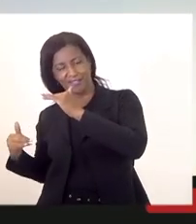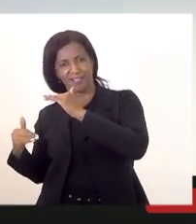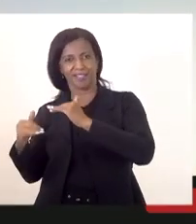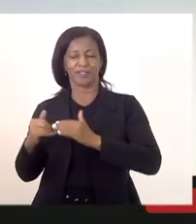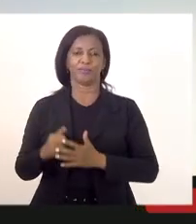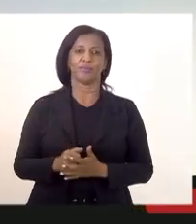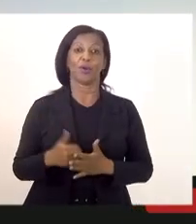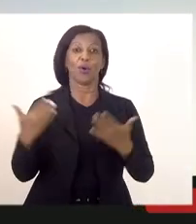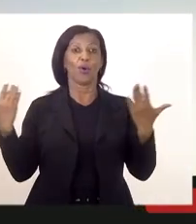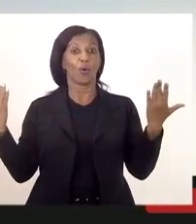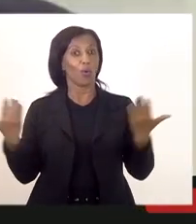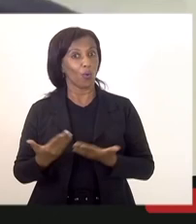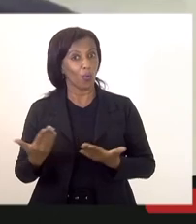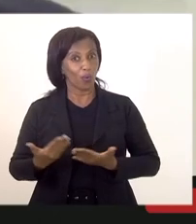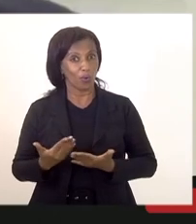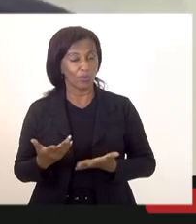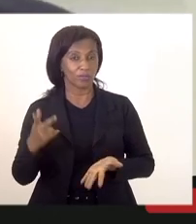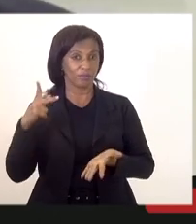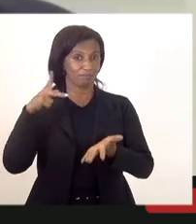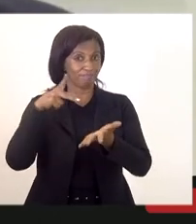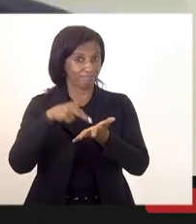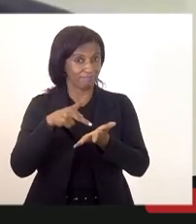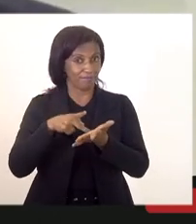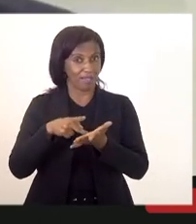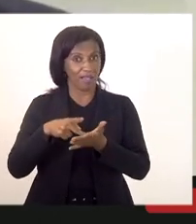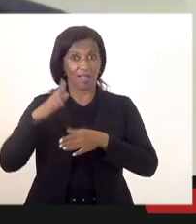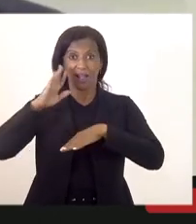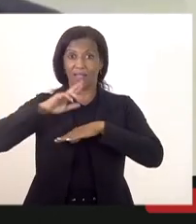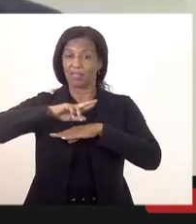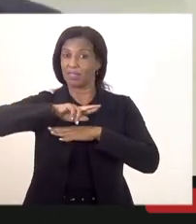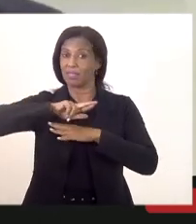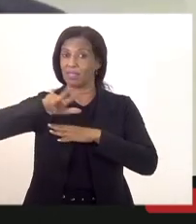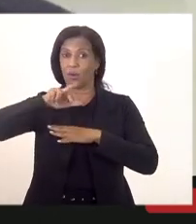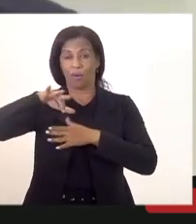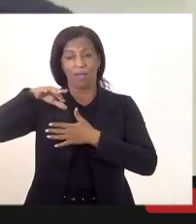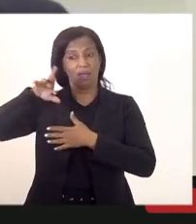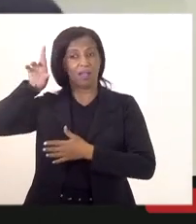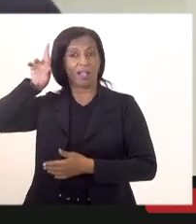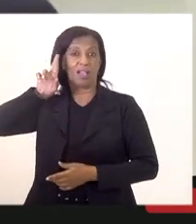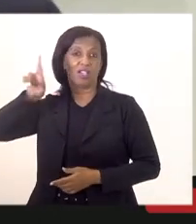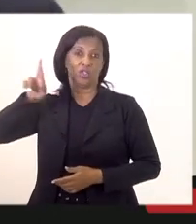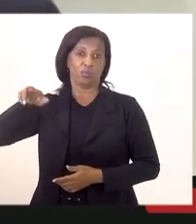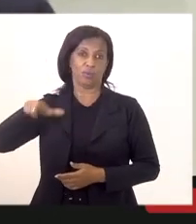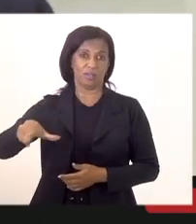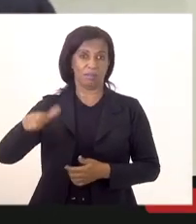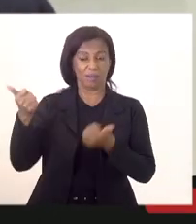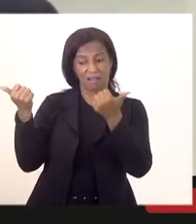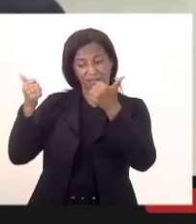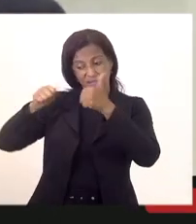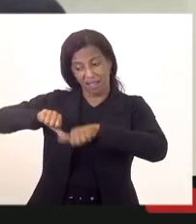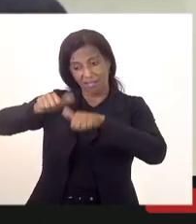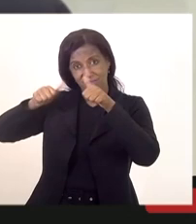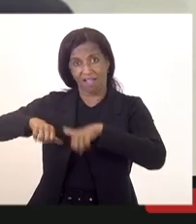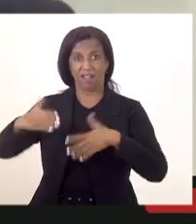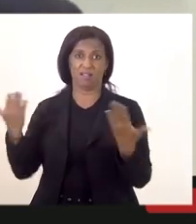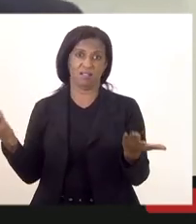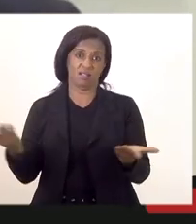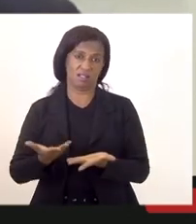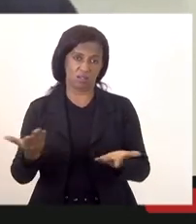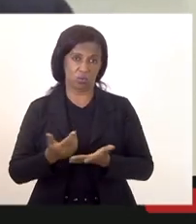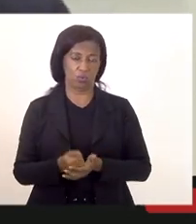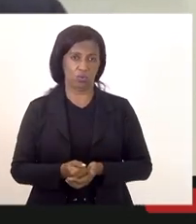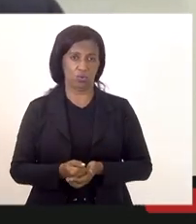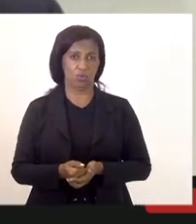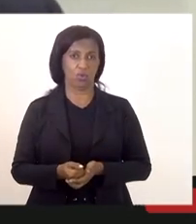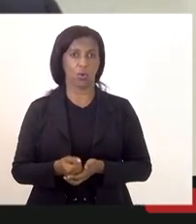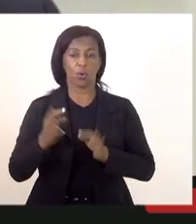hoje de fato não cabe ao comando atual do corpo de bombeiros fazer esse tipo de análise não publicou não publicou o que eles têm de elemento